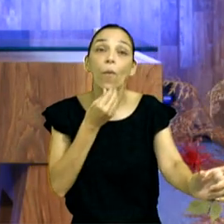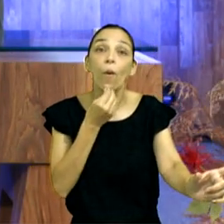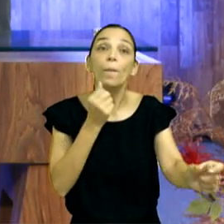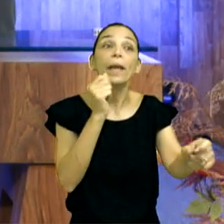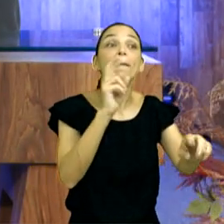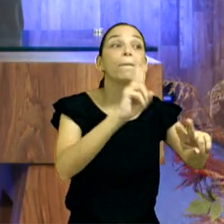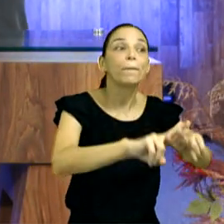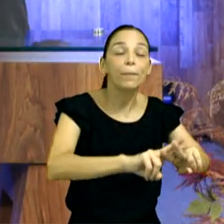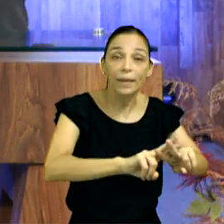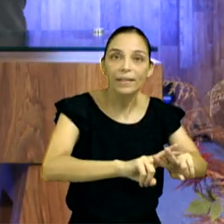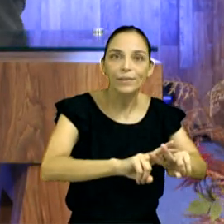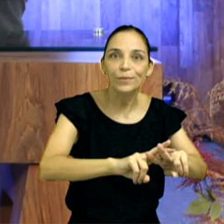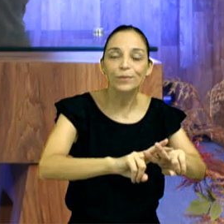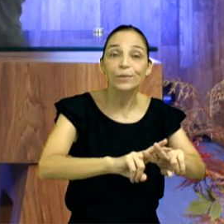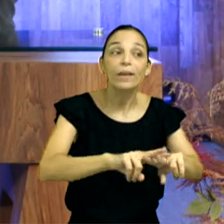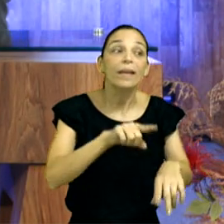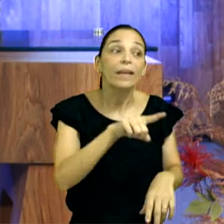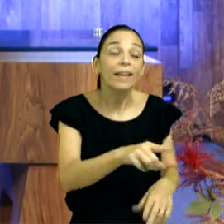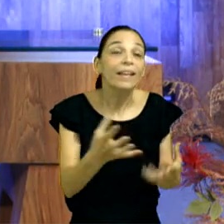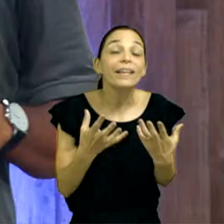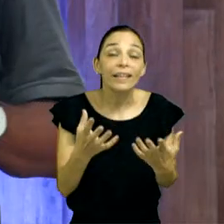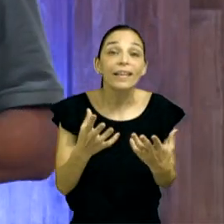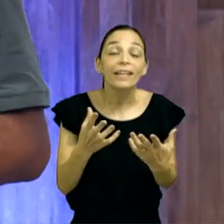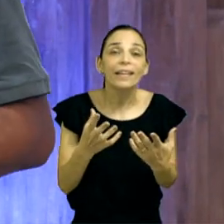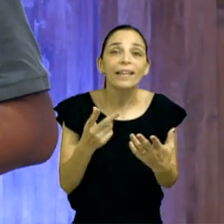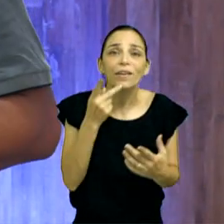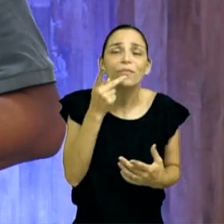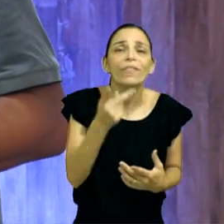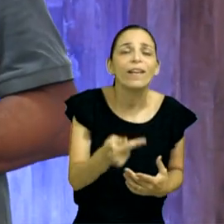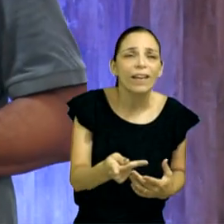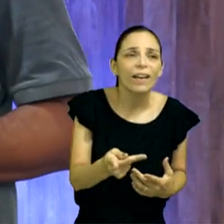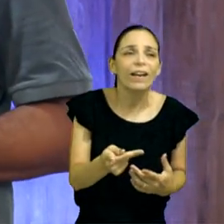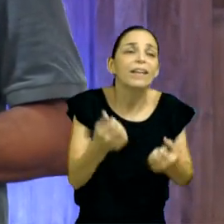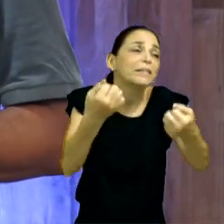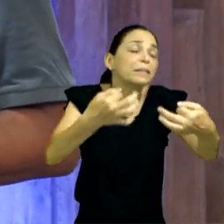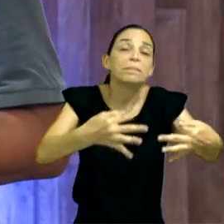oportunidade de se defender, de falar alguma coisa em seu favor